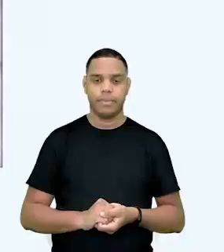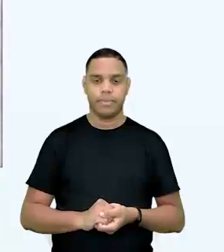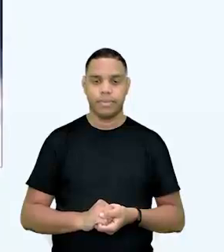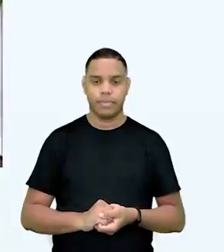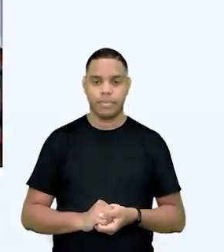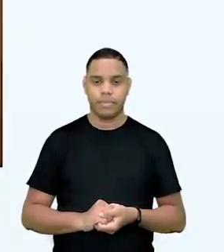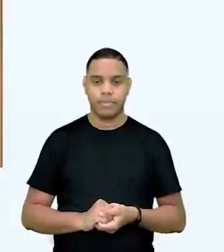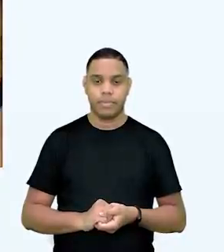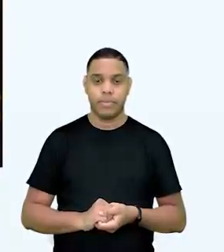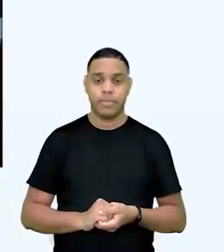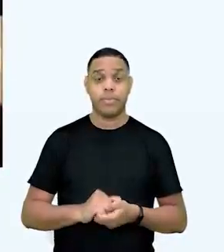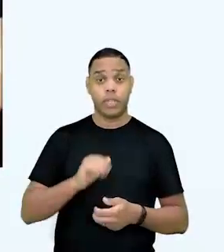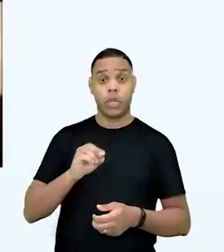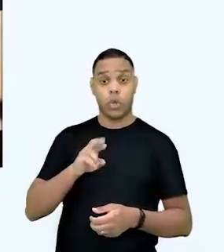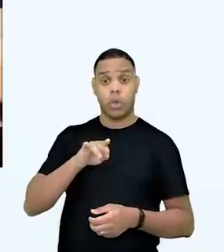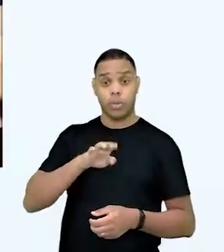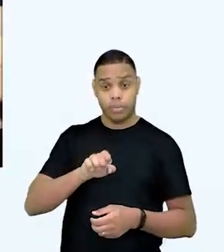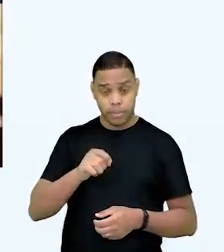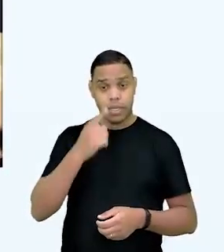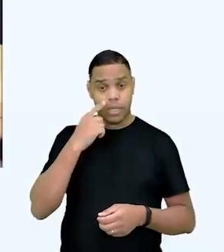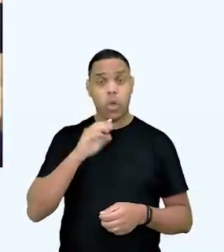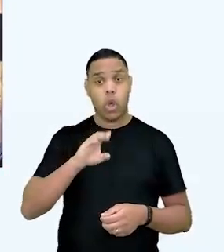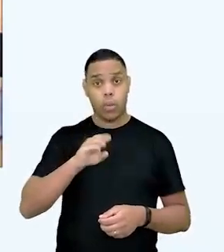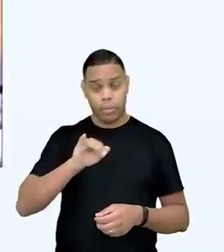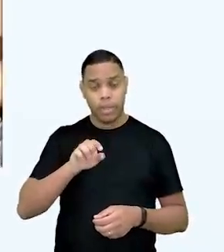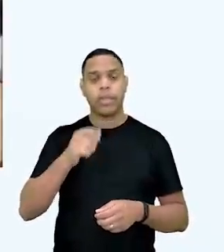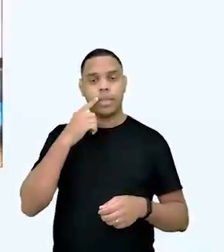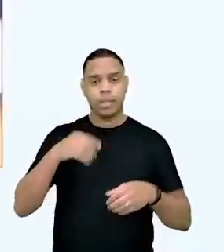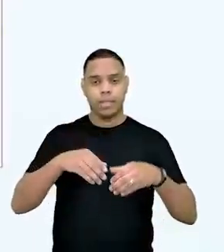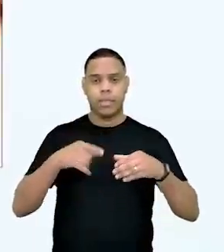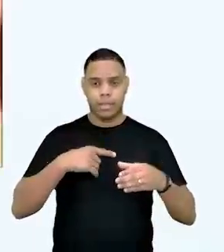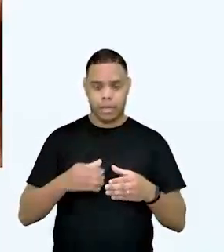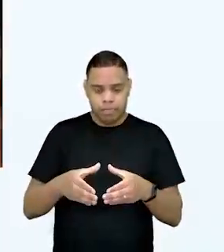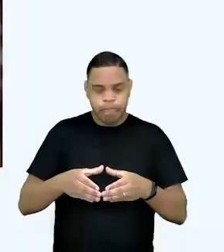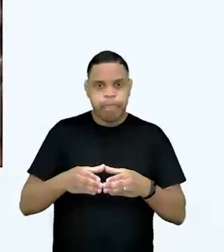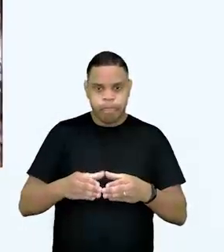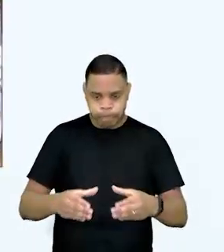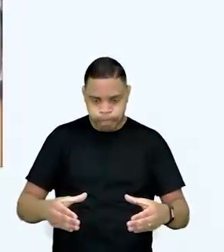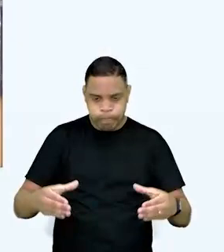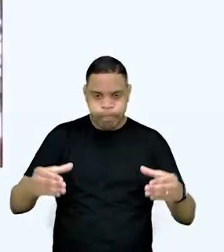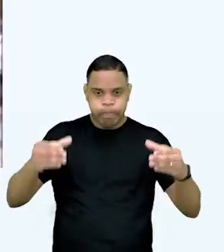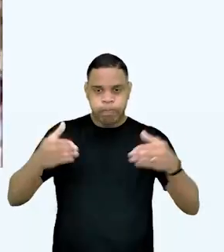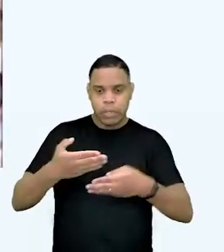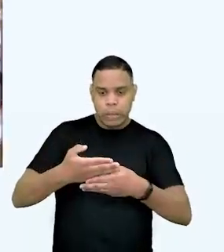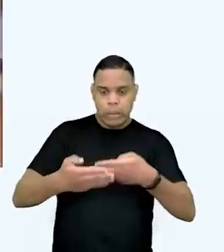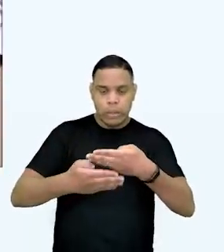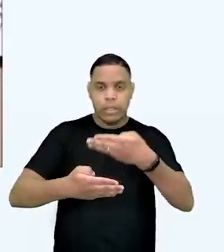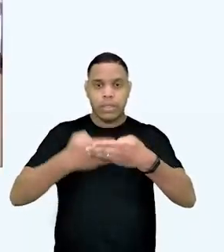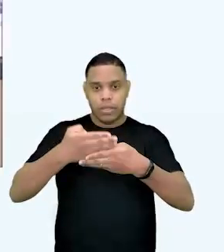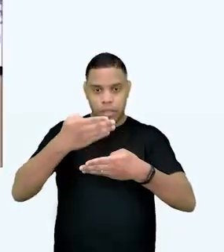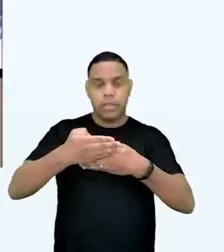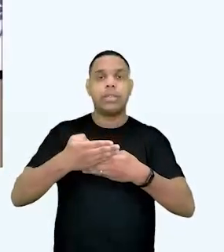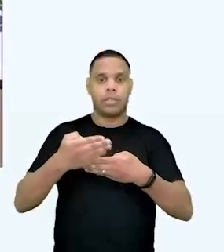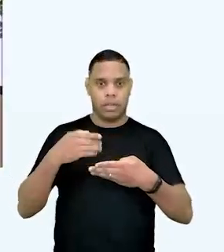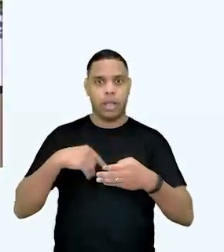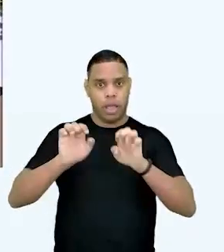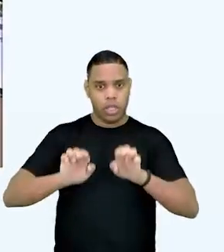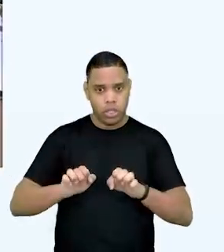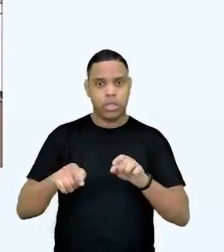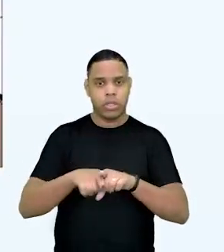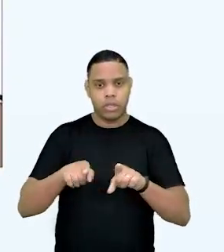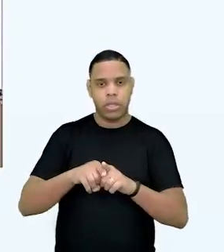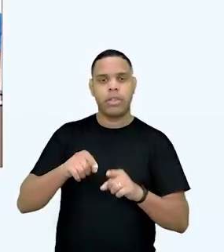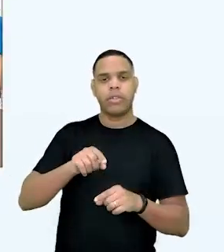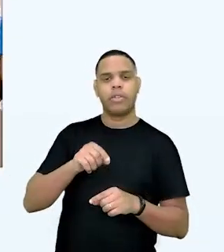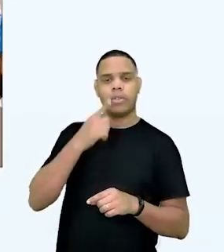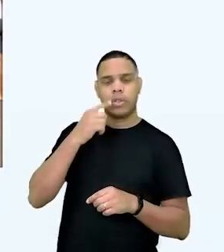Esse é o COBE. Esse aqui é o COBE. Ele é uma parede bem grossa, então por isso ele é estrutural, não é possível